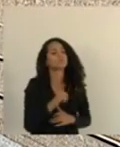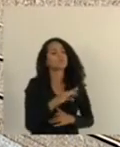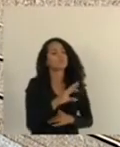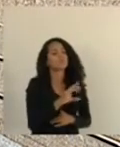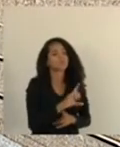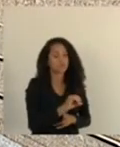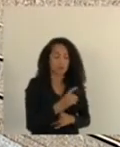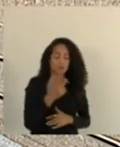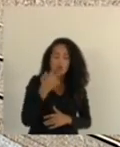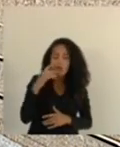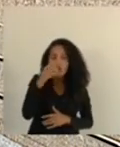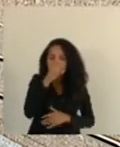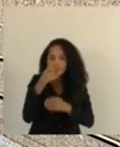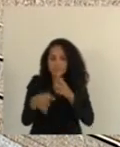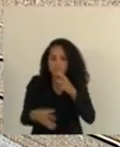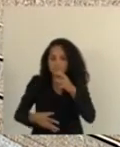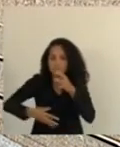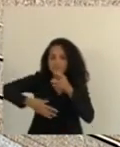complementando